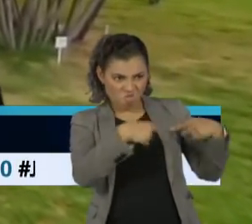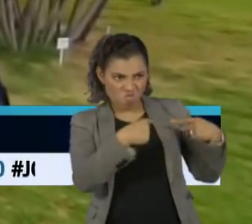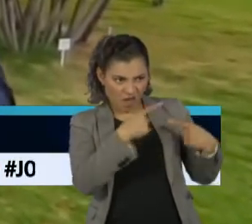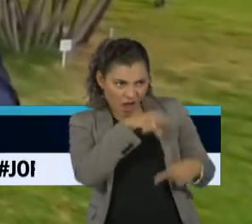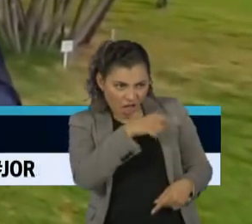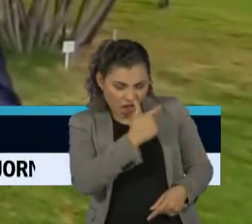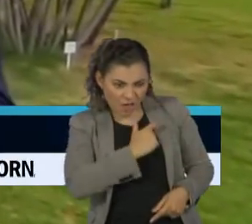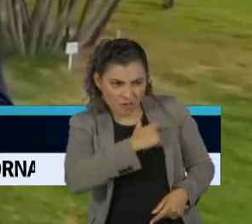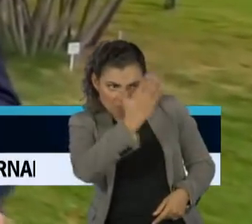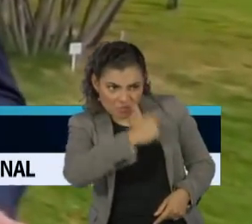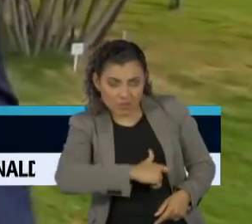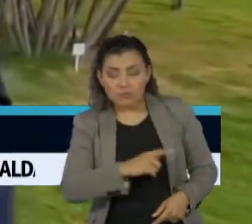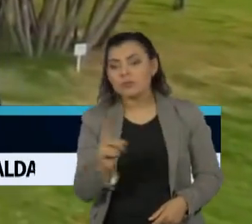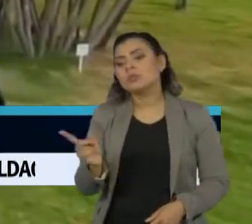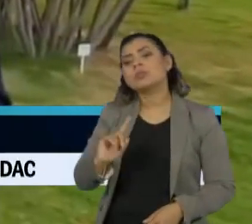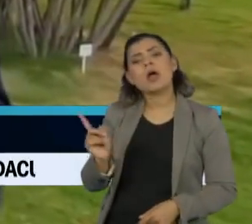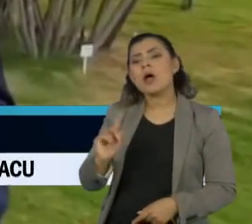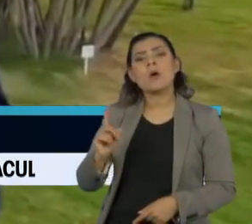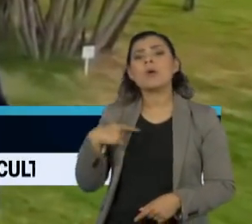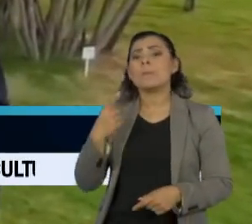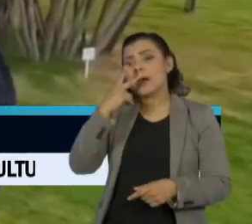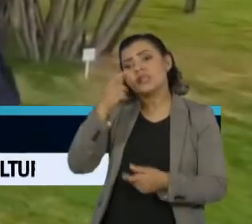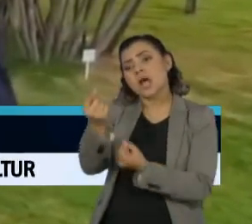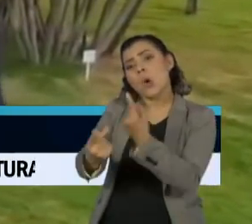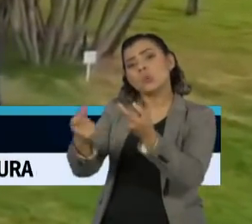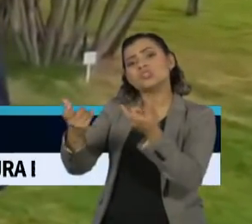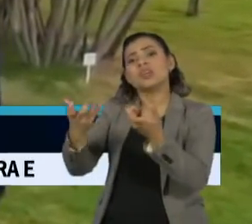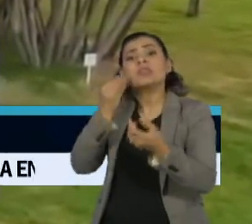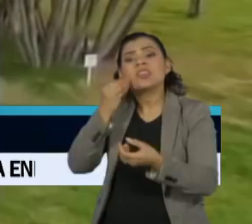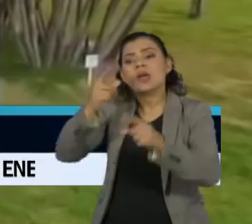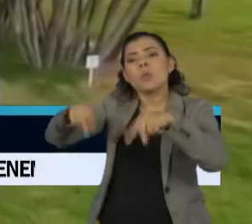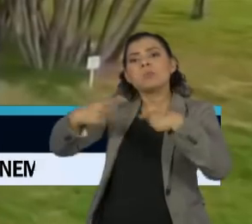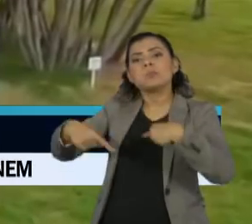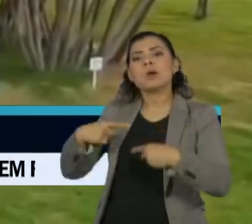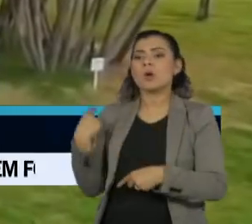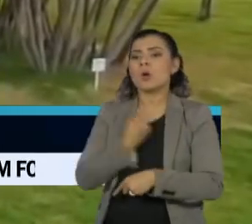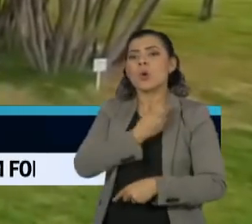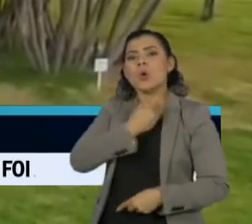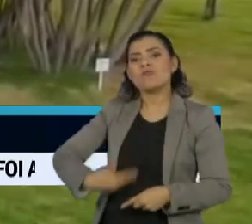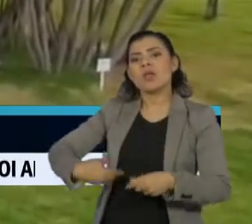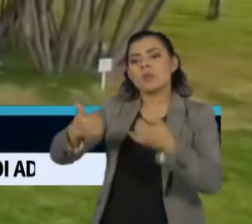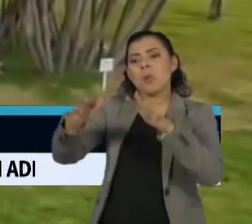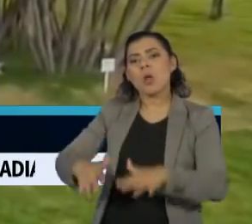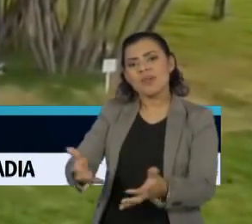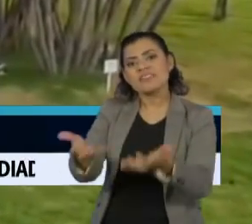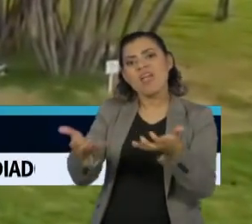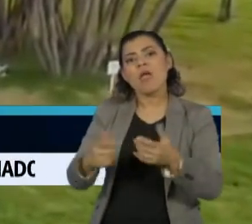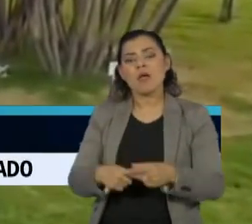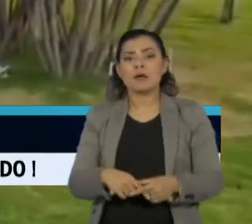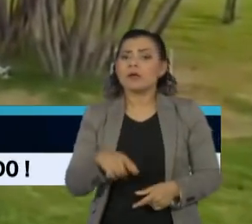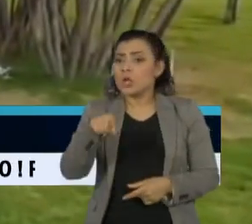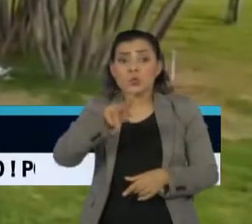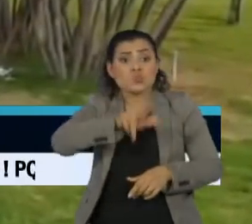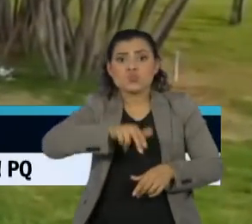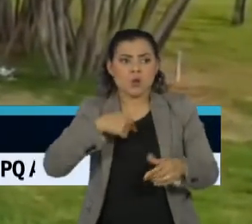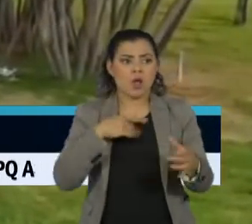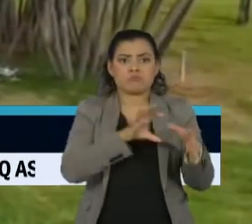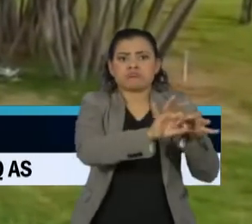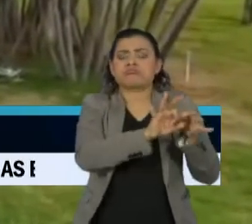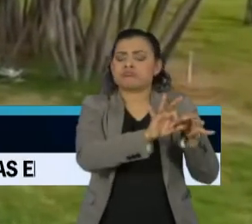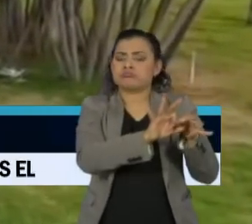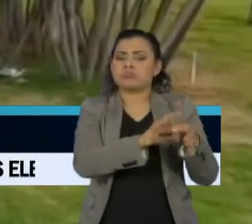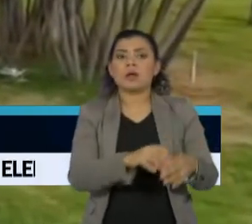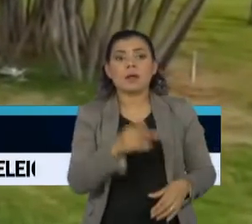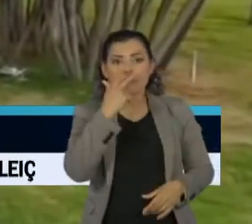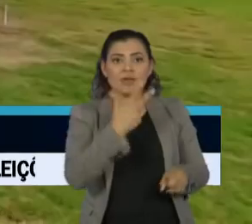e tentar jogar o governo no chão. Não vão conseguir, jamais vai fritar você. Depois, ela falou sobre a novidade em tom